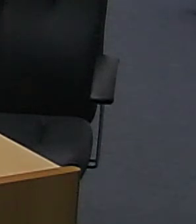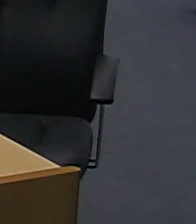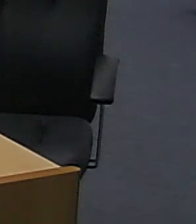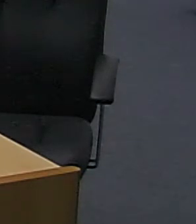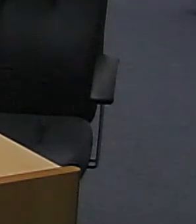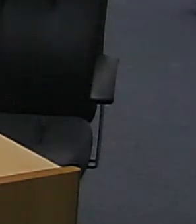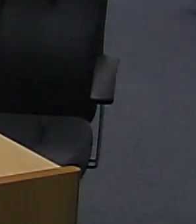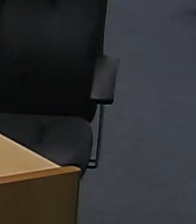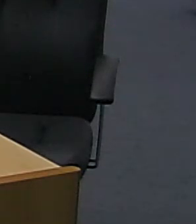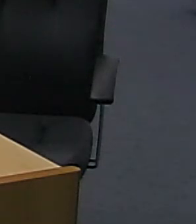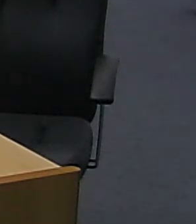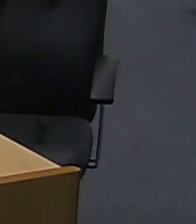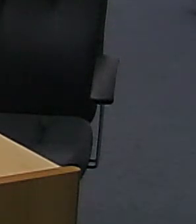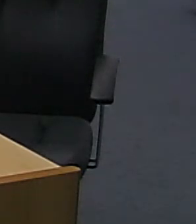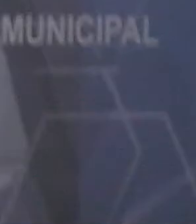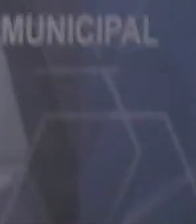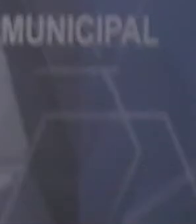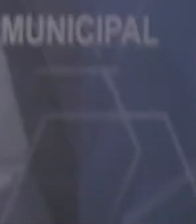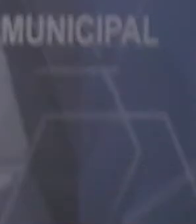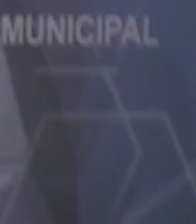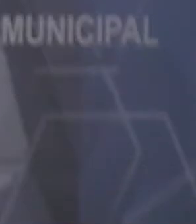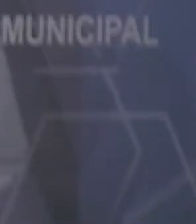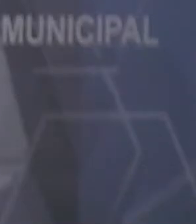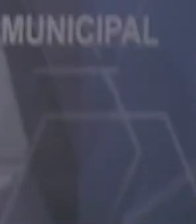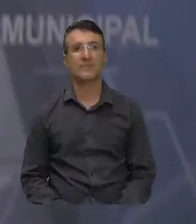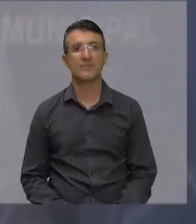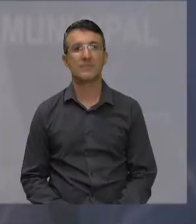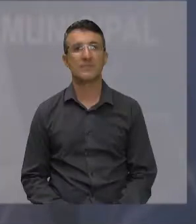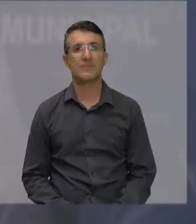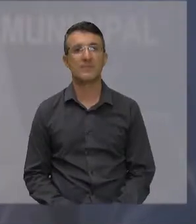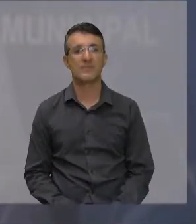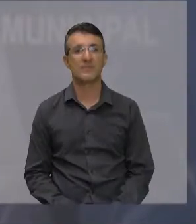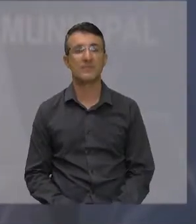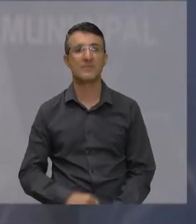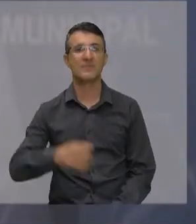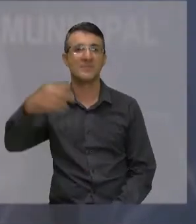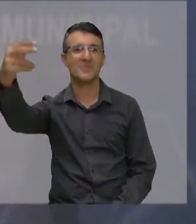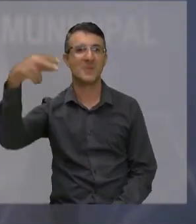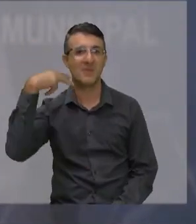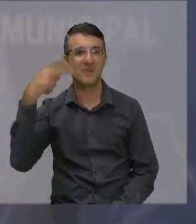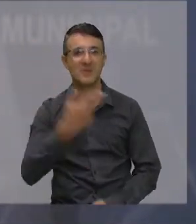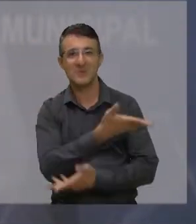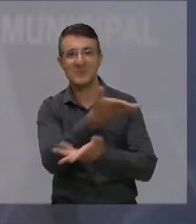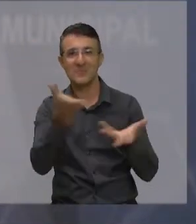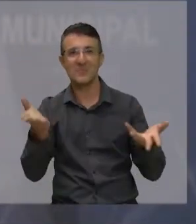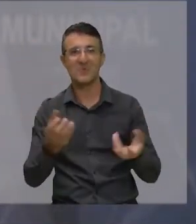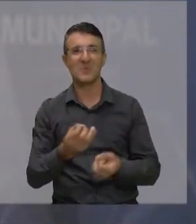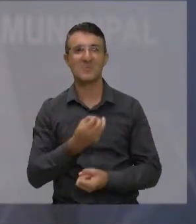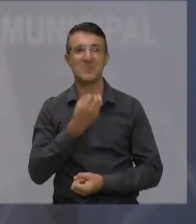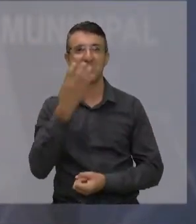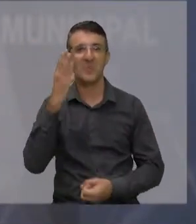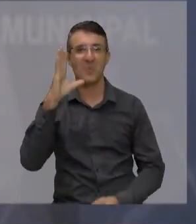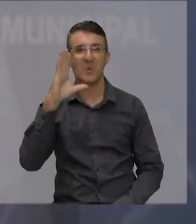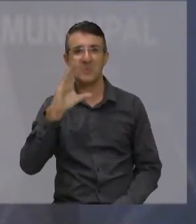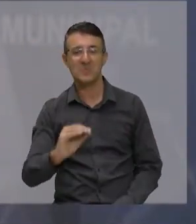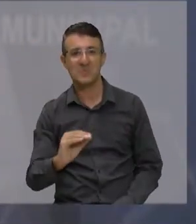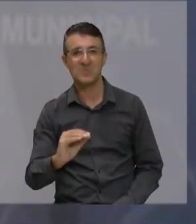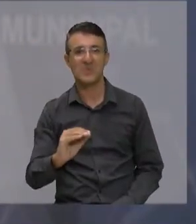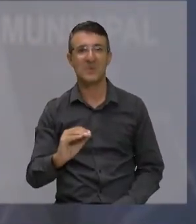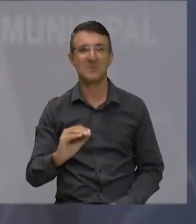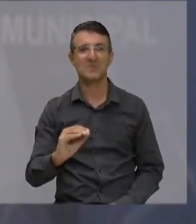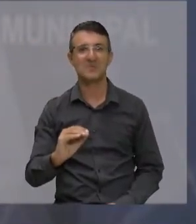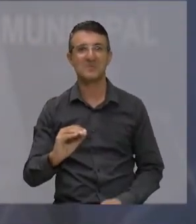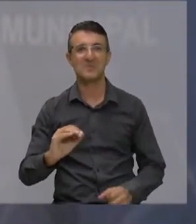senhoras e vereadoras, público aqui presente, uma boa noite às pessoas que nos acompanham pelas redes sociais, pela TV